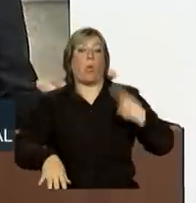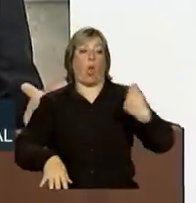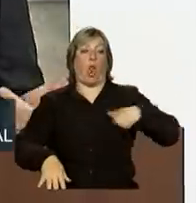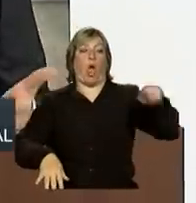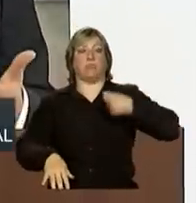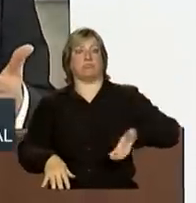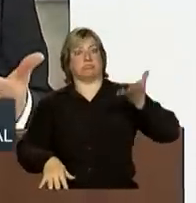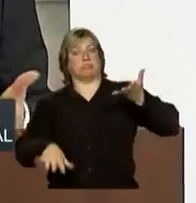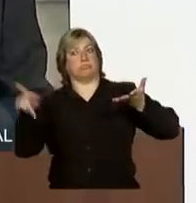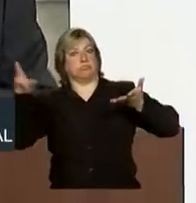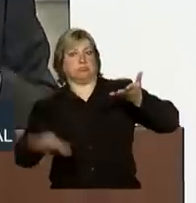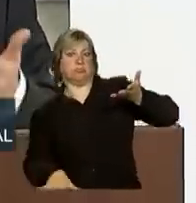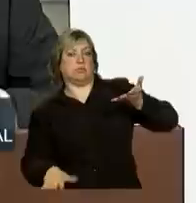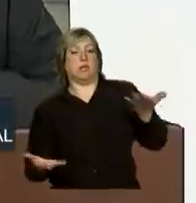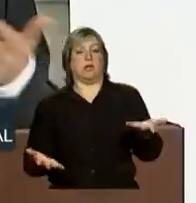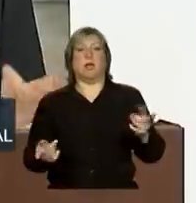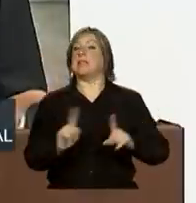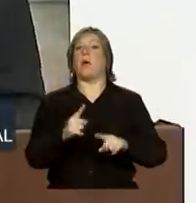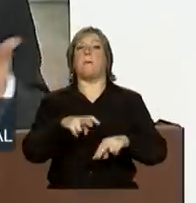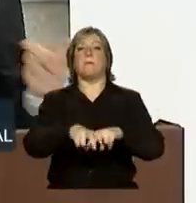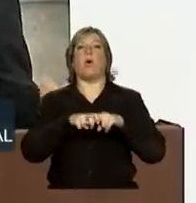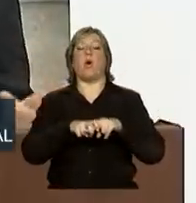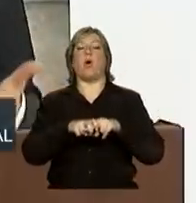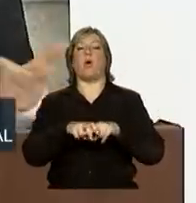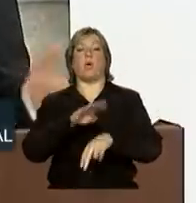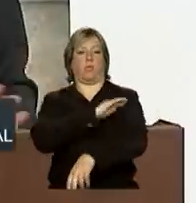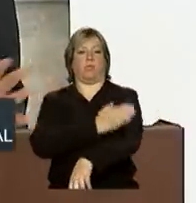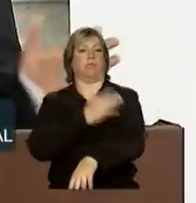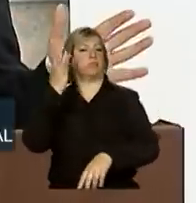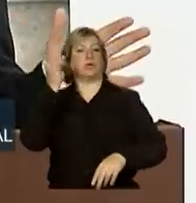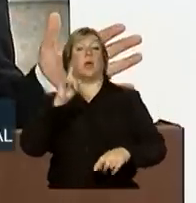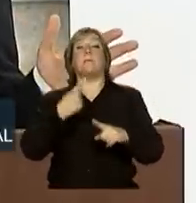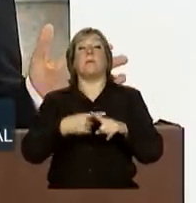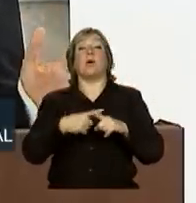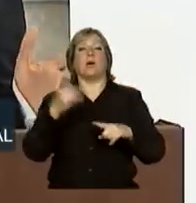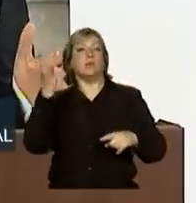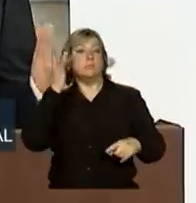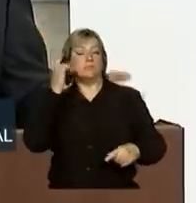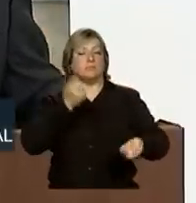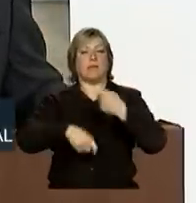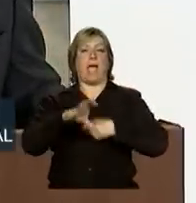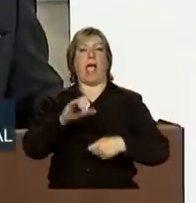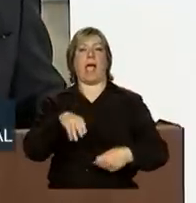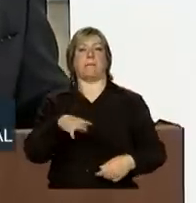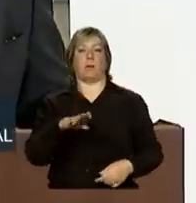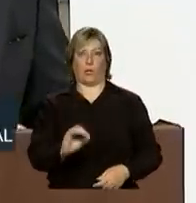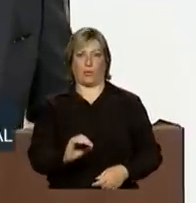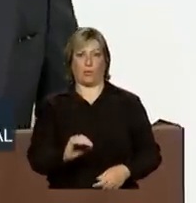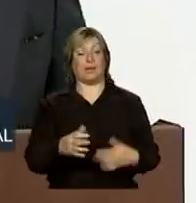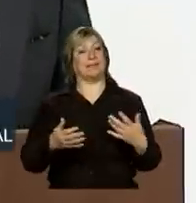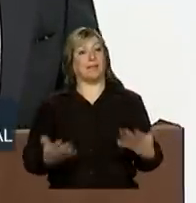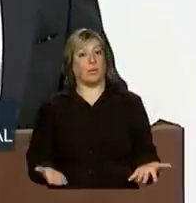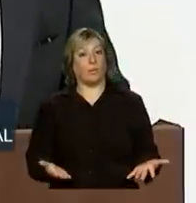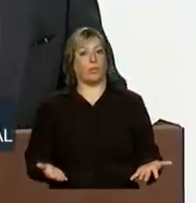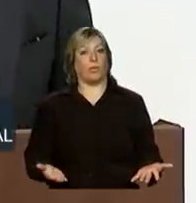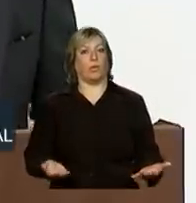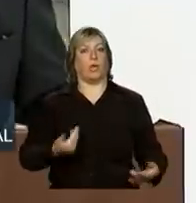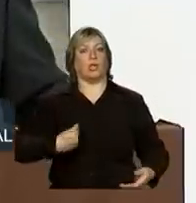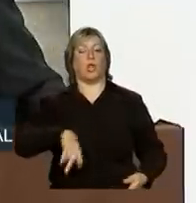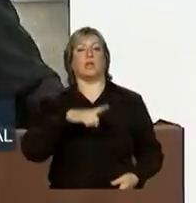produtividade, não por competência, mas simplesmente por uma questão cambial. E nós estamos